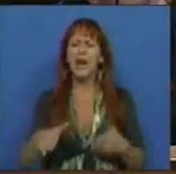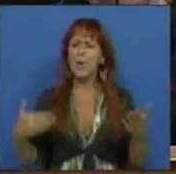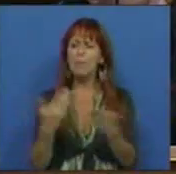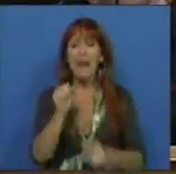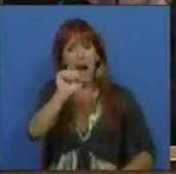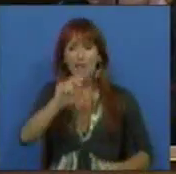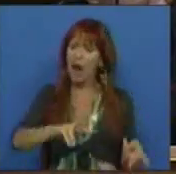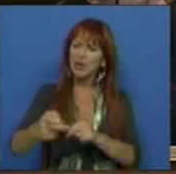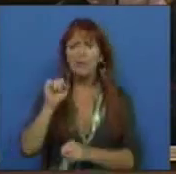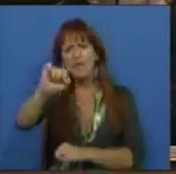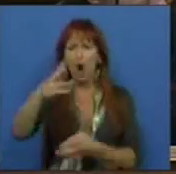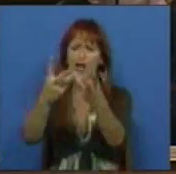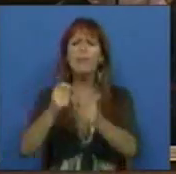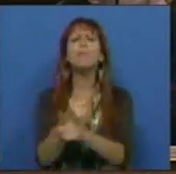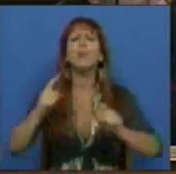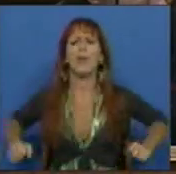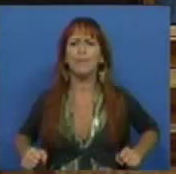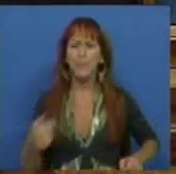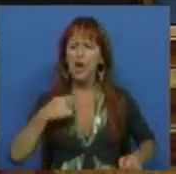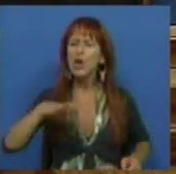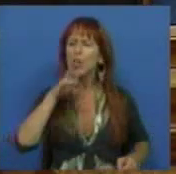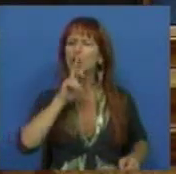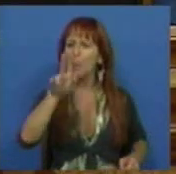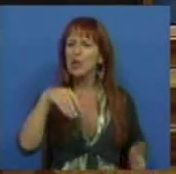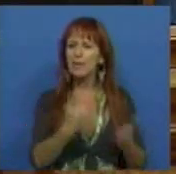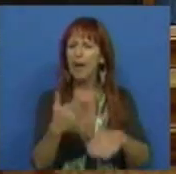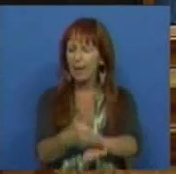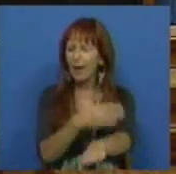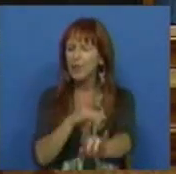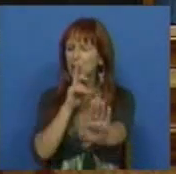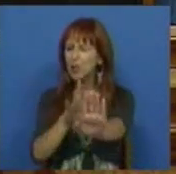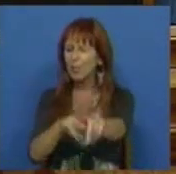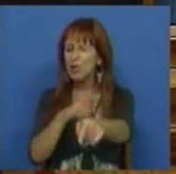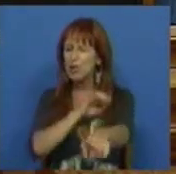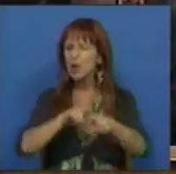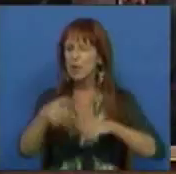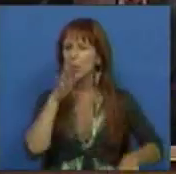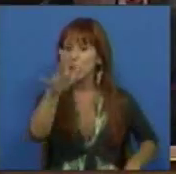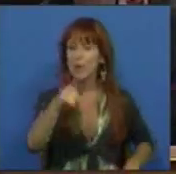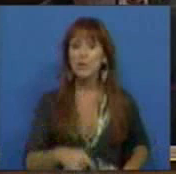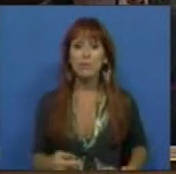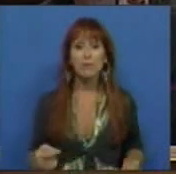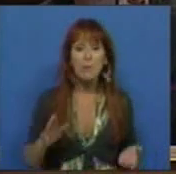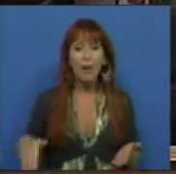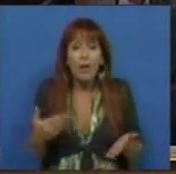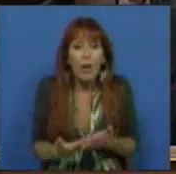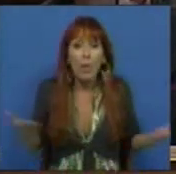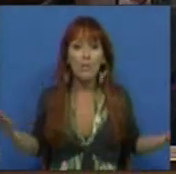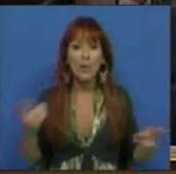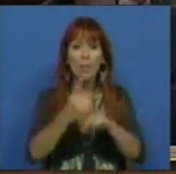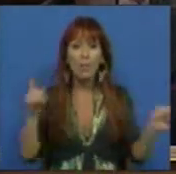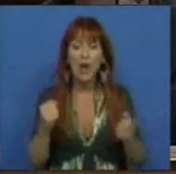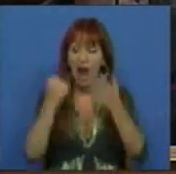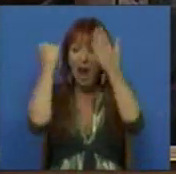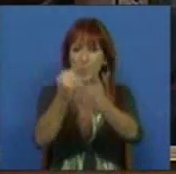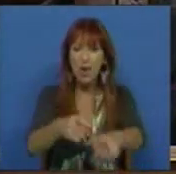a sua alternativa de Orçamento? Eu dou-lhe a resposta, antecipo-lhe a resposta, Sr. Deputado. Não apresenta porque